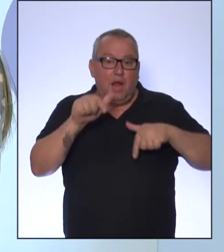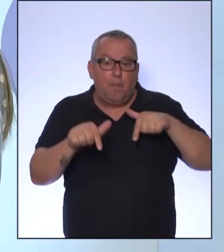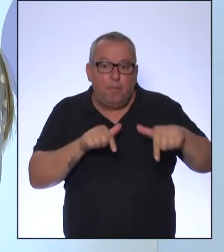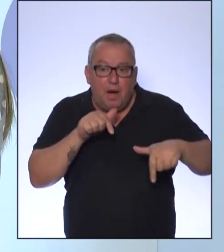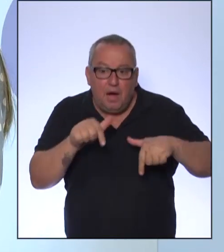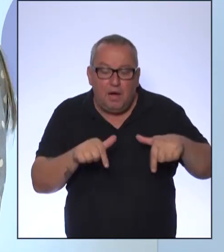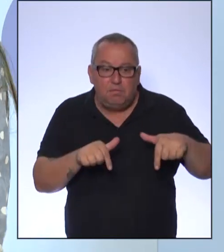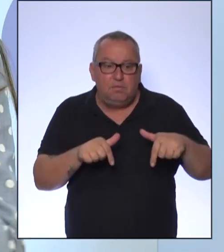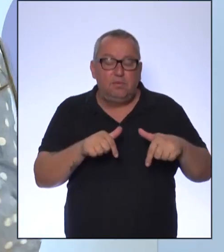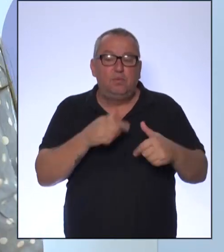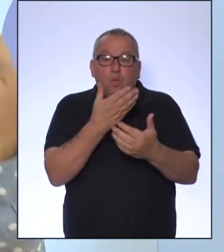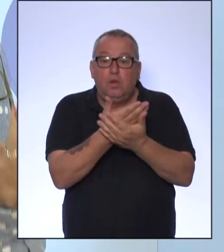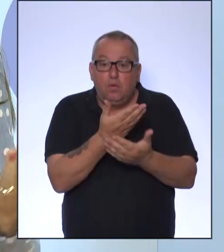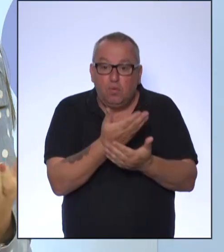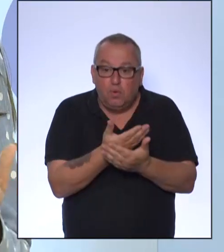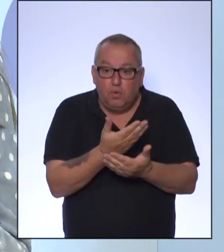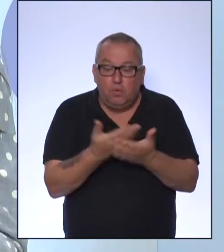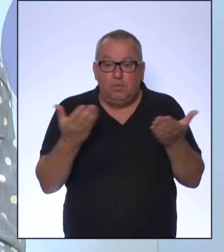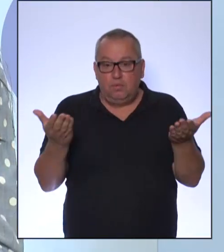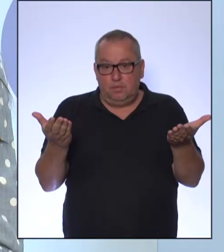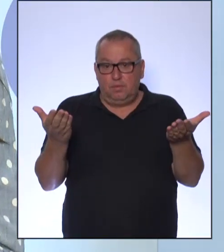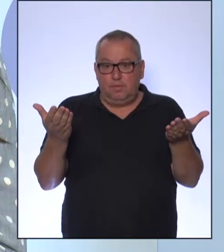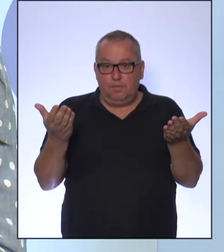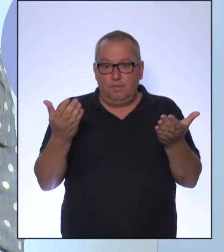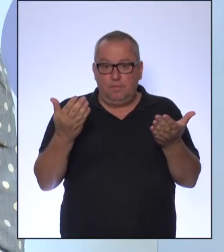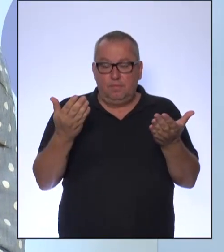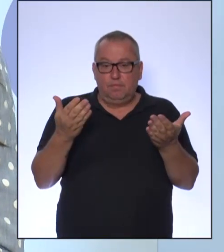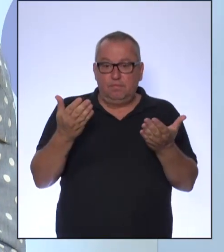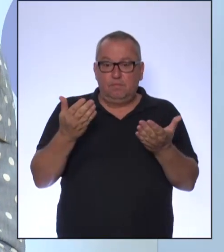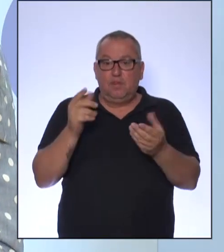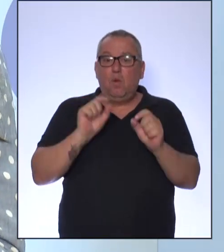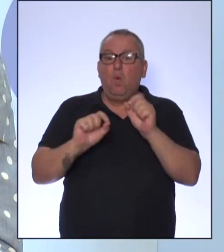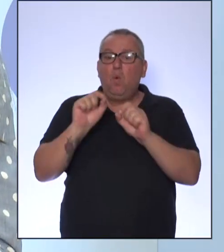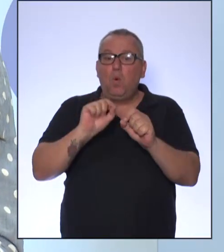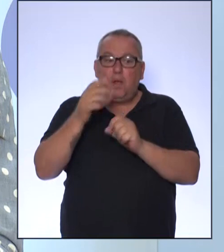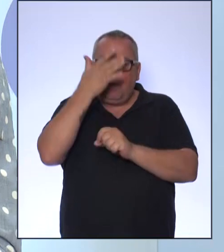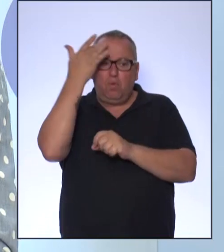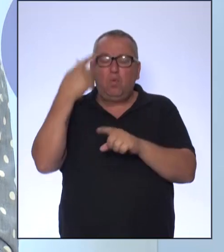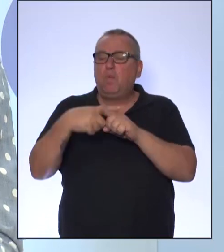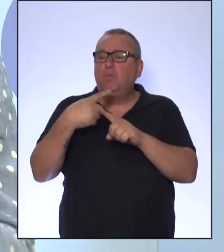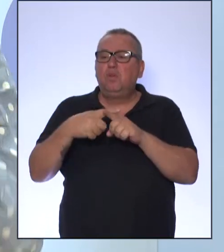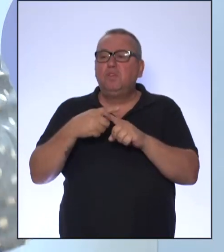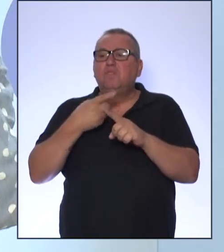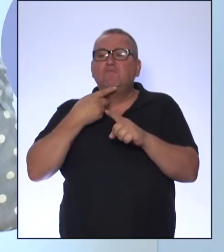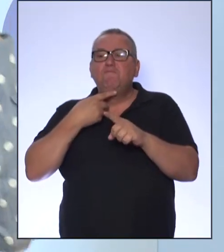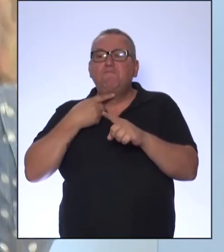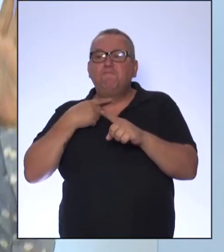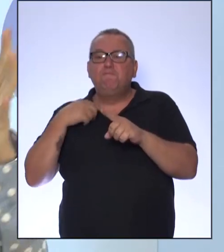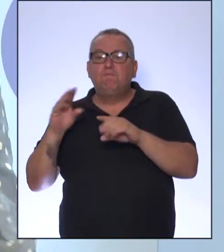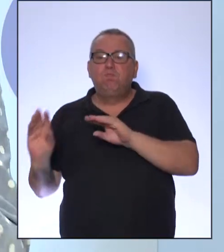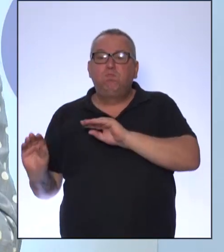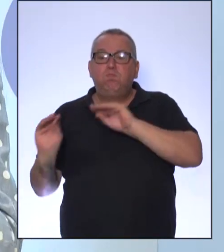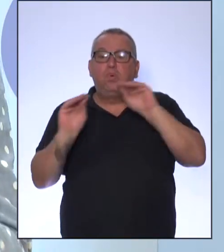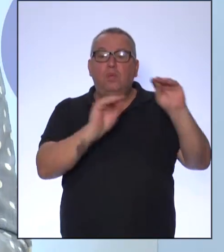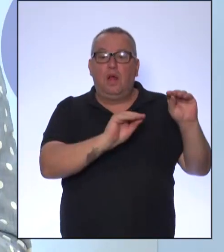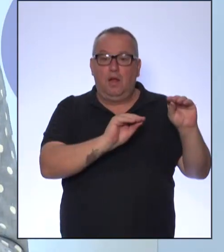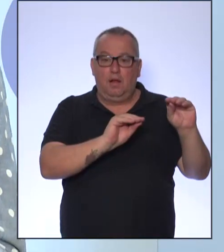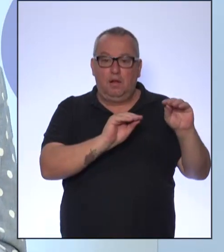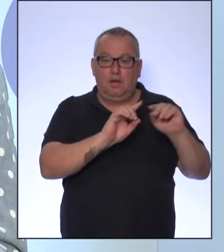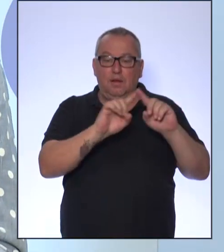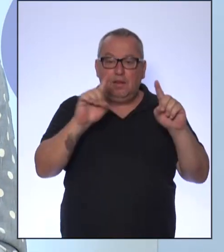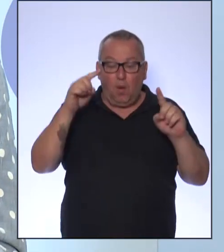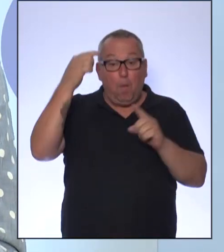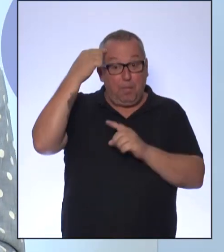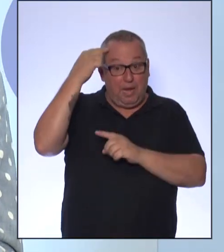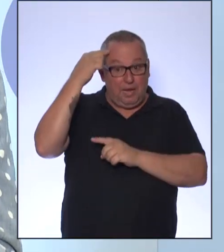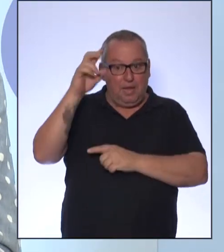Estudo, professora? Estudar em uma outra localidade? Então, o que será que motiva? Vamos ficar com essa pergunta em mente,